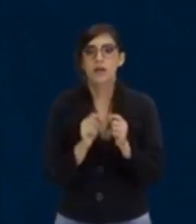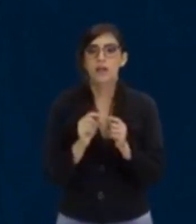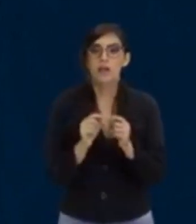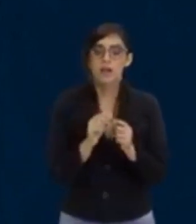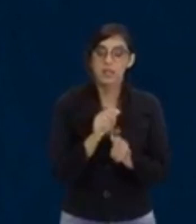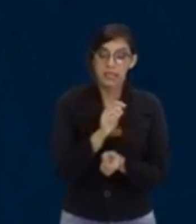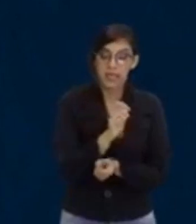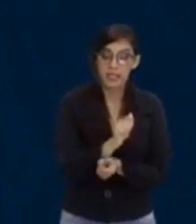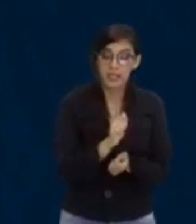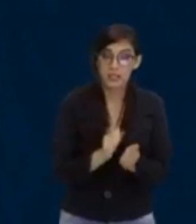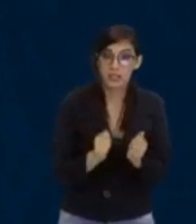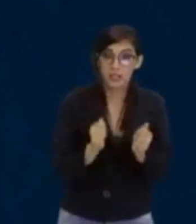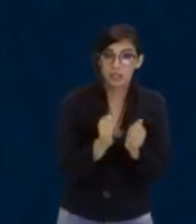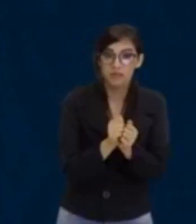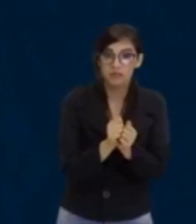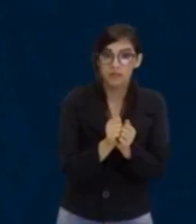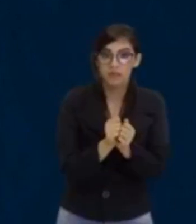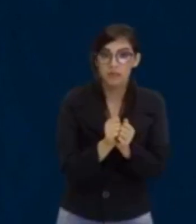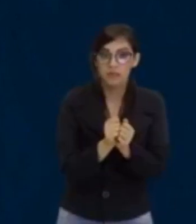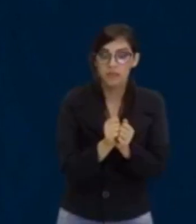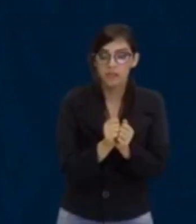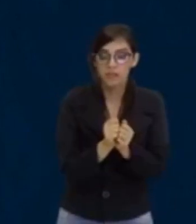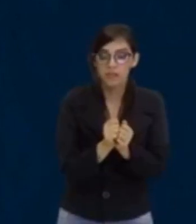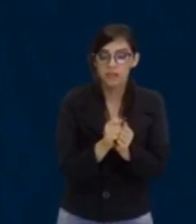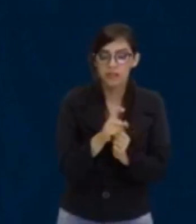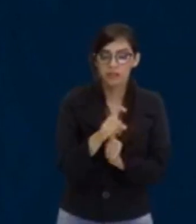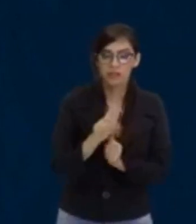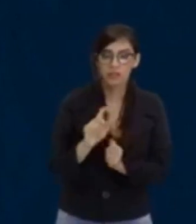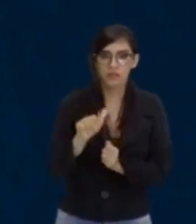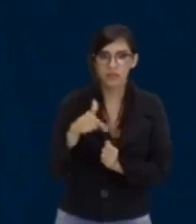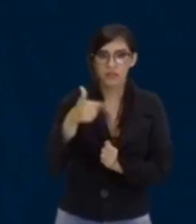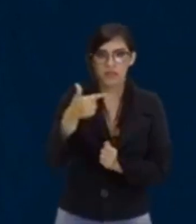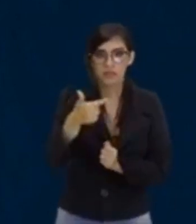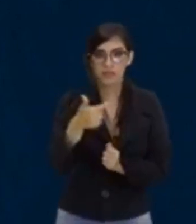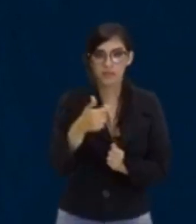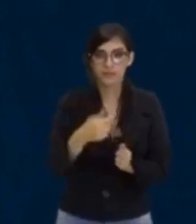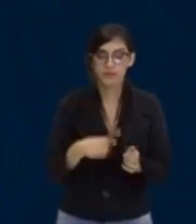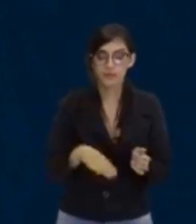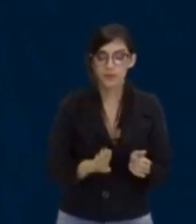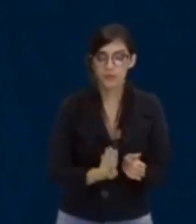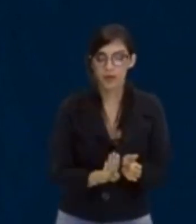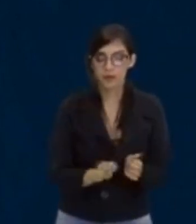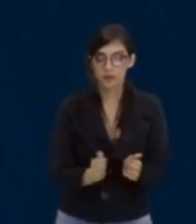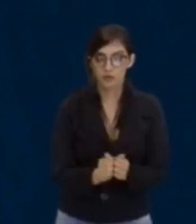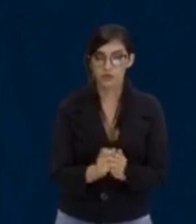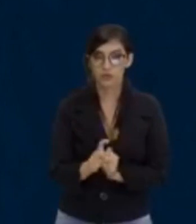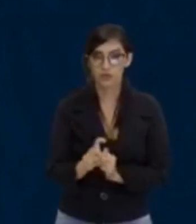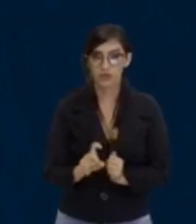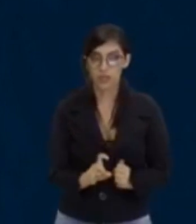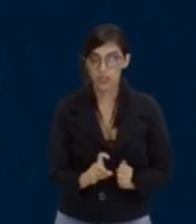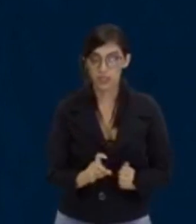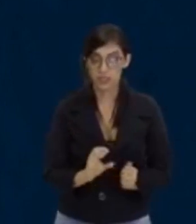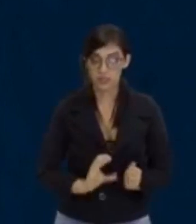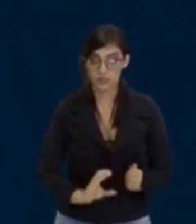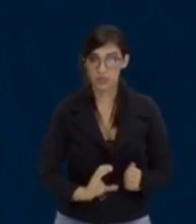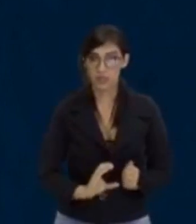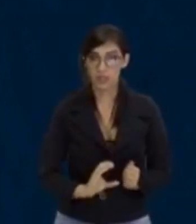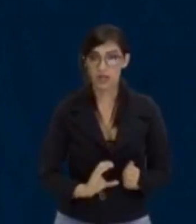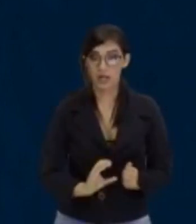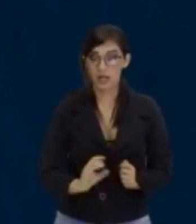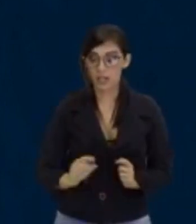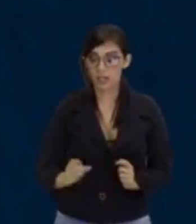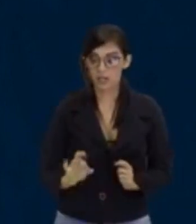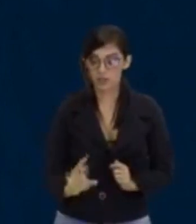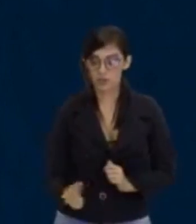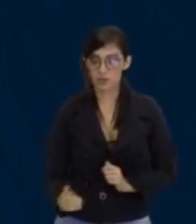junto do x ao quadrado, o b tá junto do x e o c é o termo independente. Então, na nossa